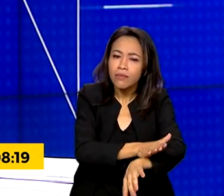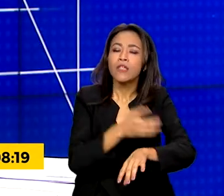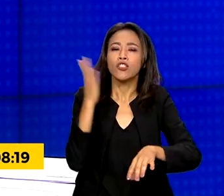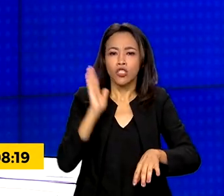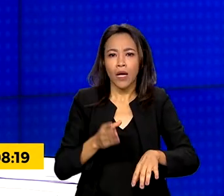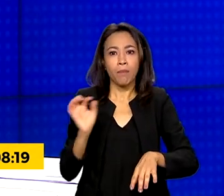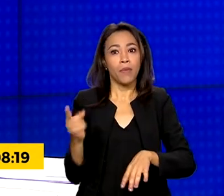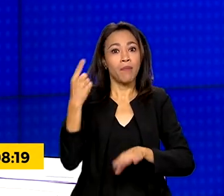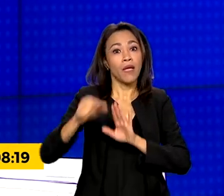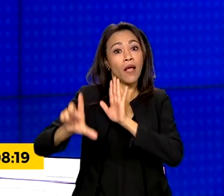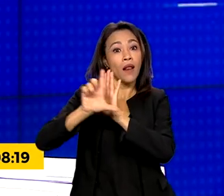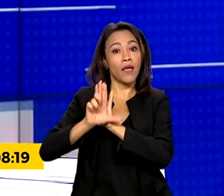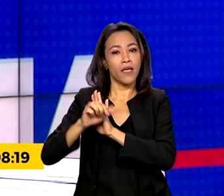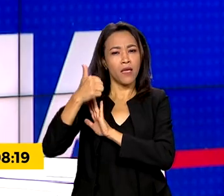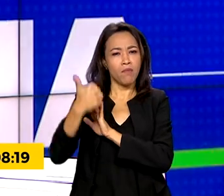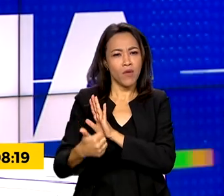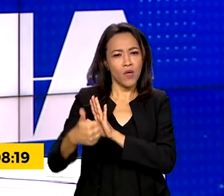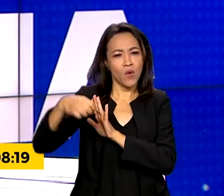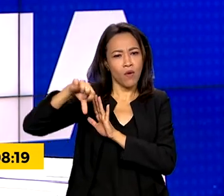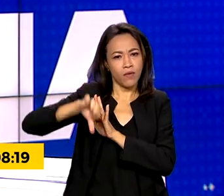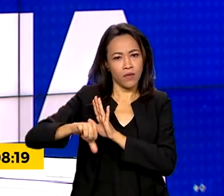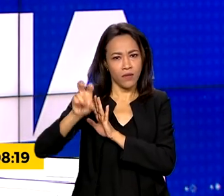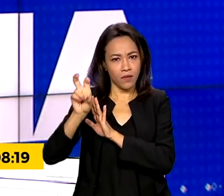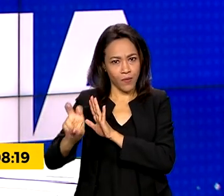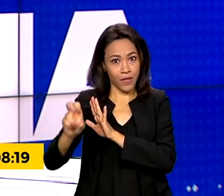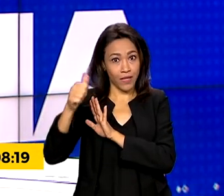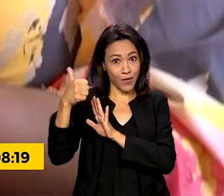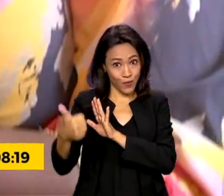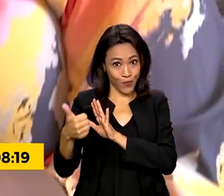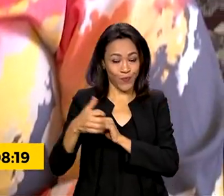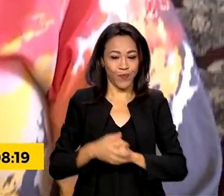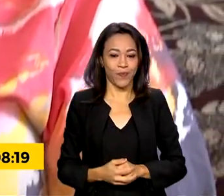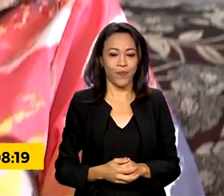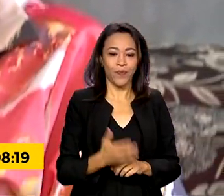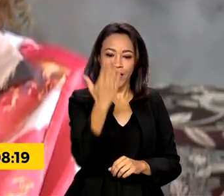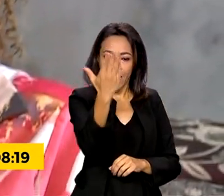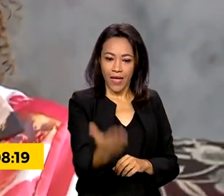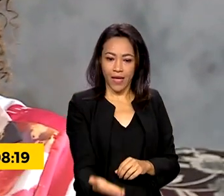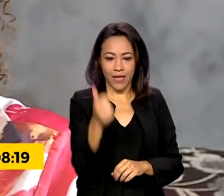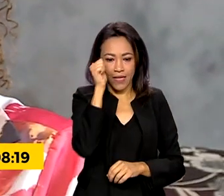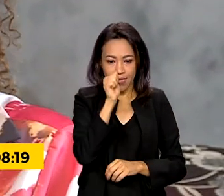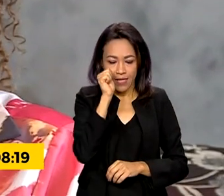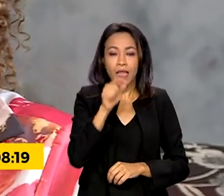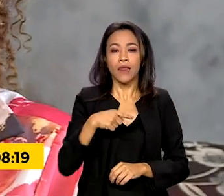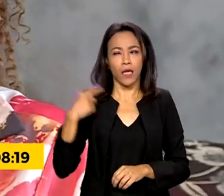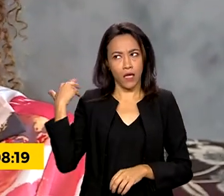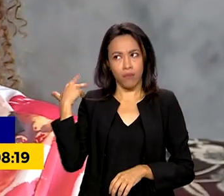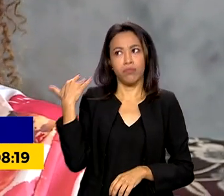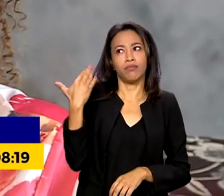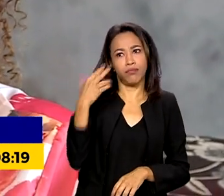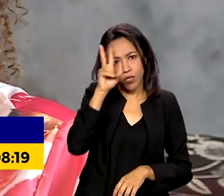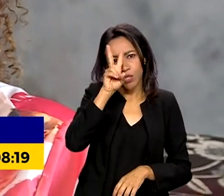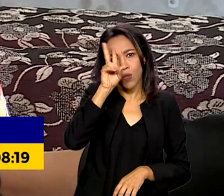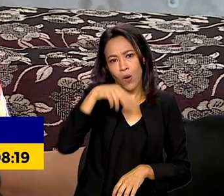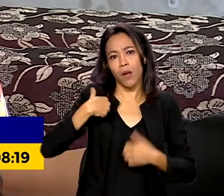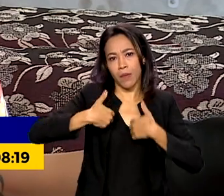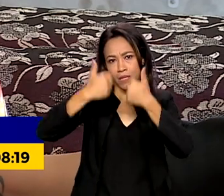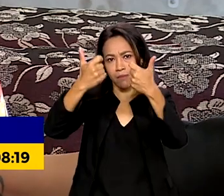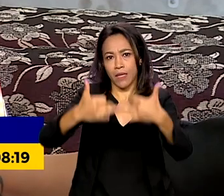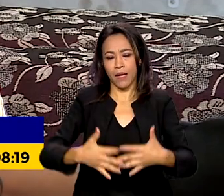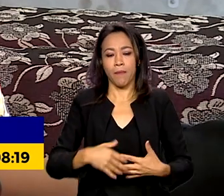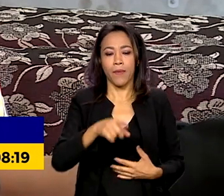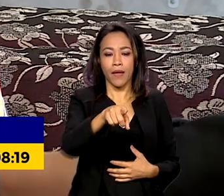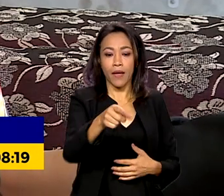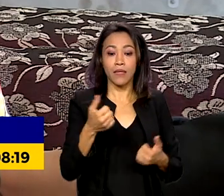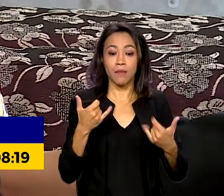preconceito em 1951. A Isis Tainá tem uma história para contar. Minutos